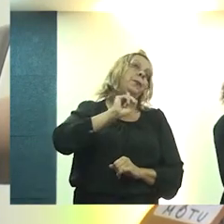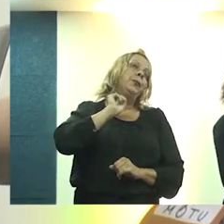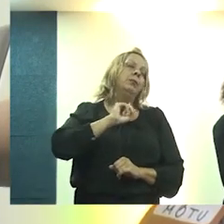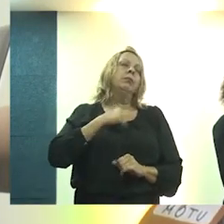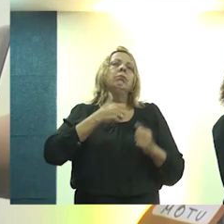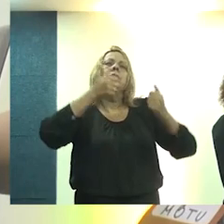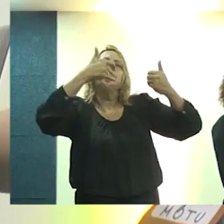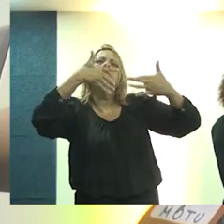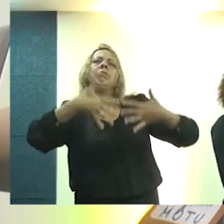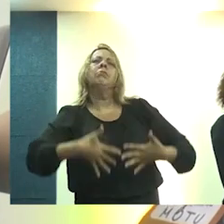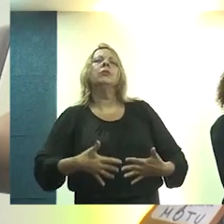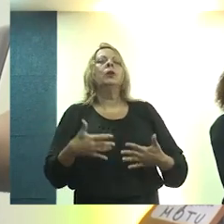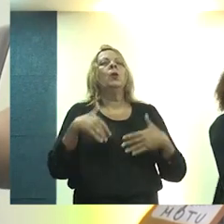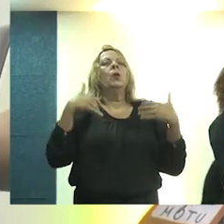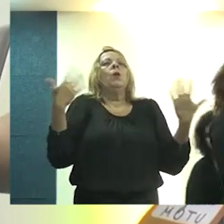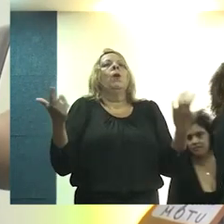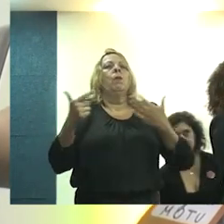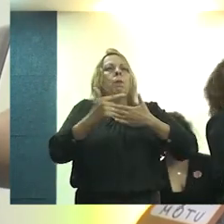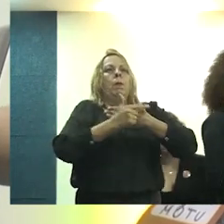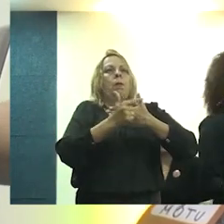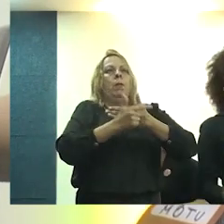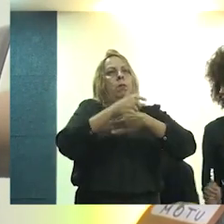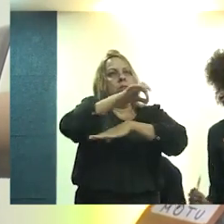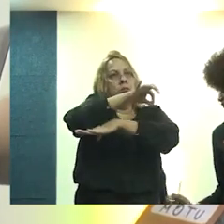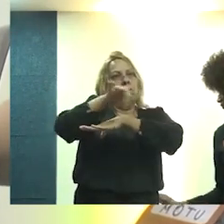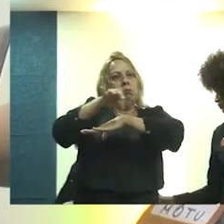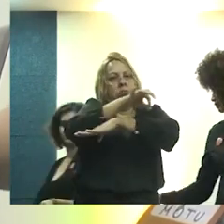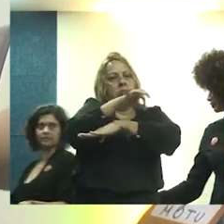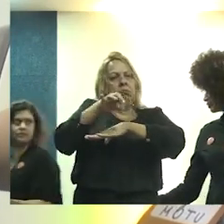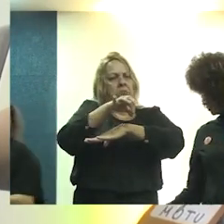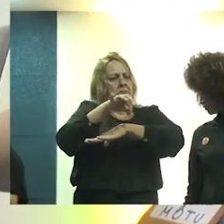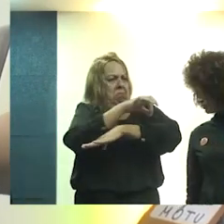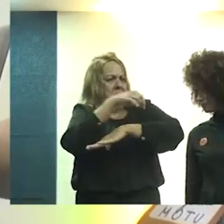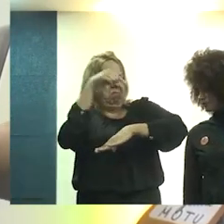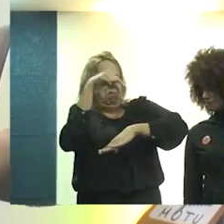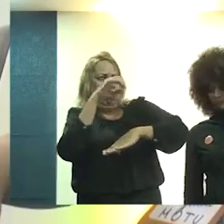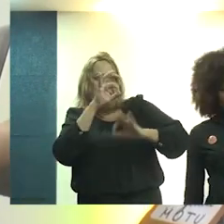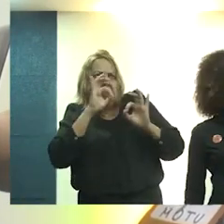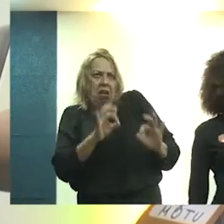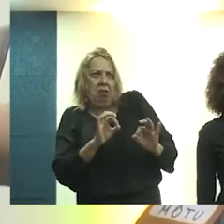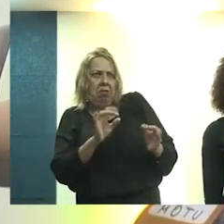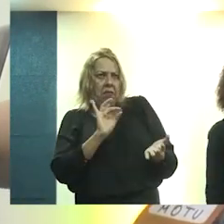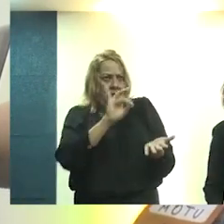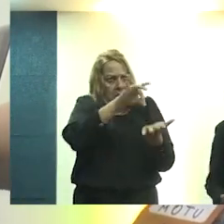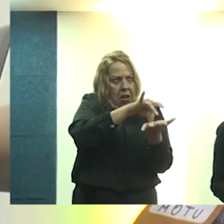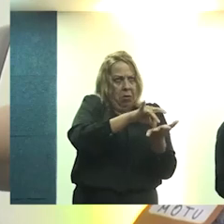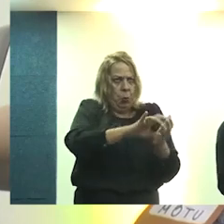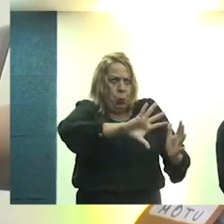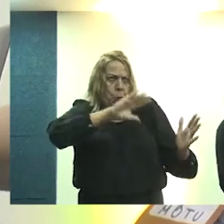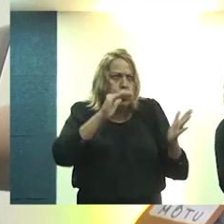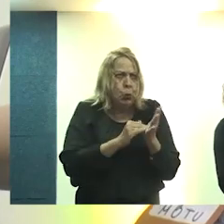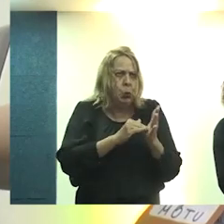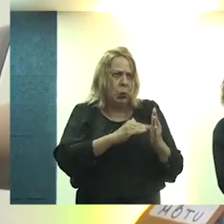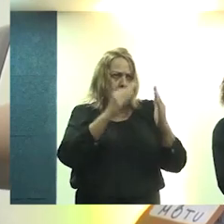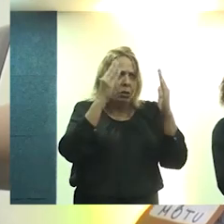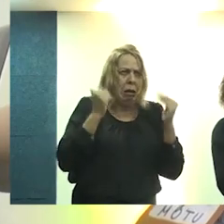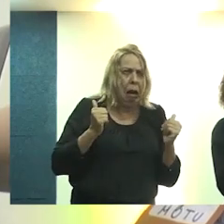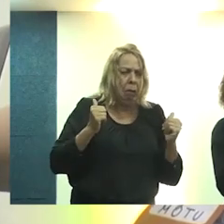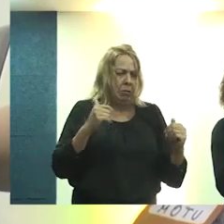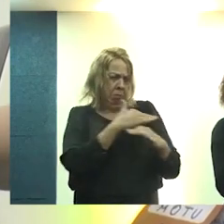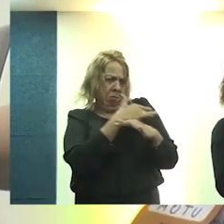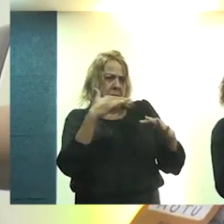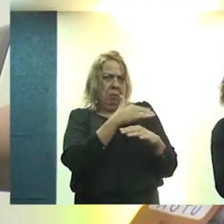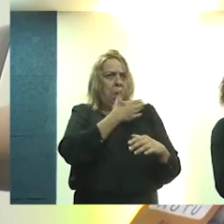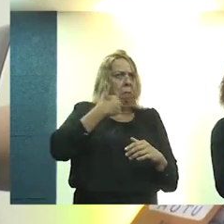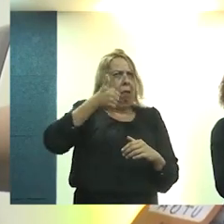falar do papel do arquiteto, não como o dono da verdade, o dono de quem sabe fazer a melhor cidade,